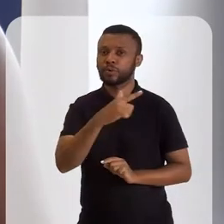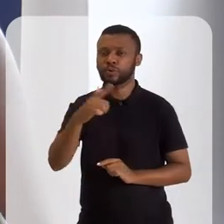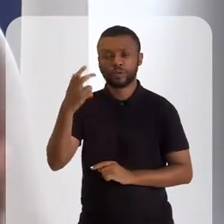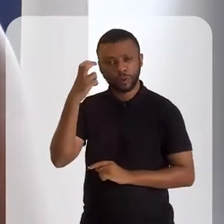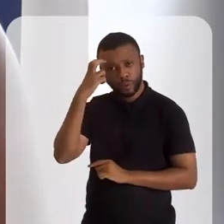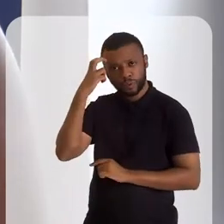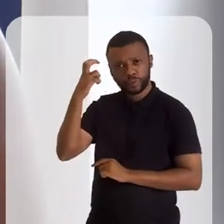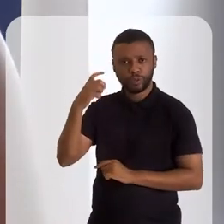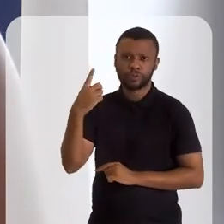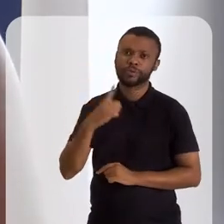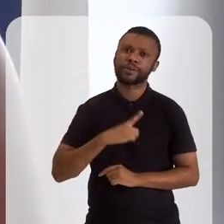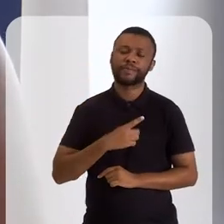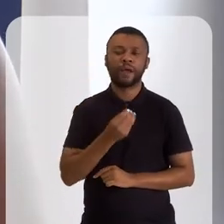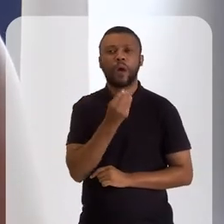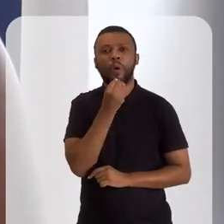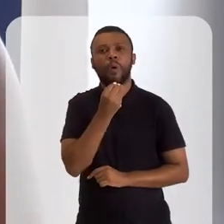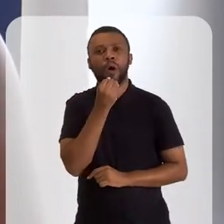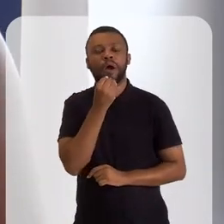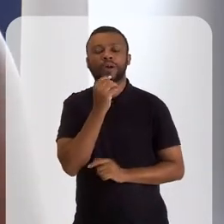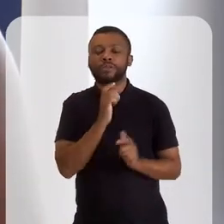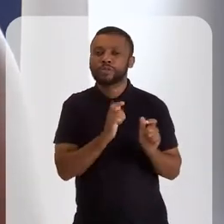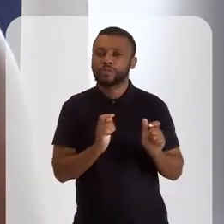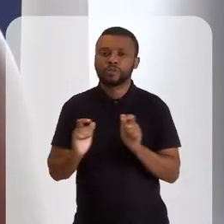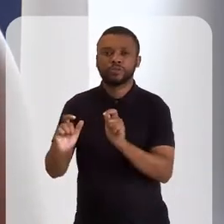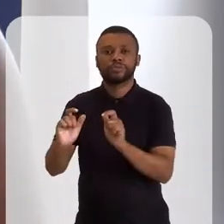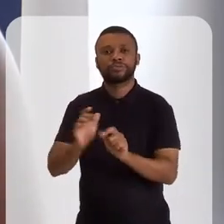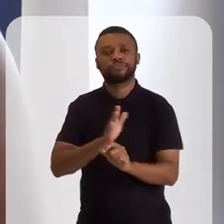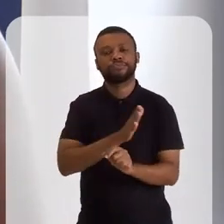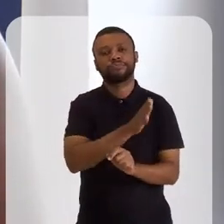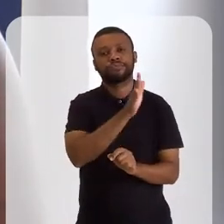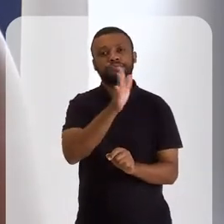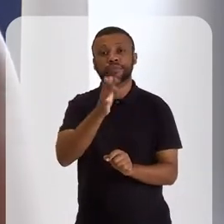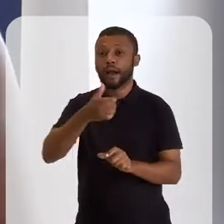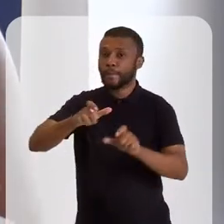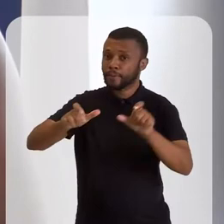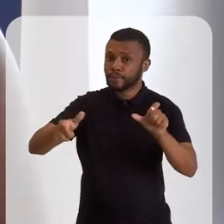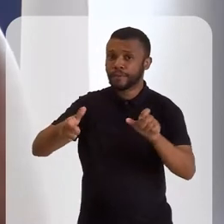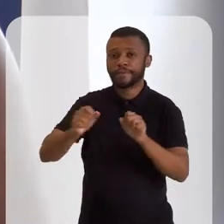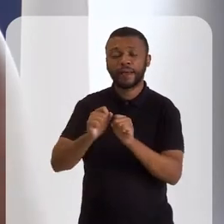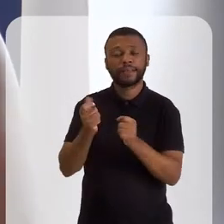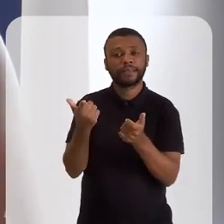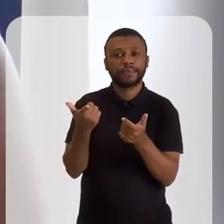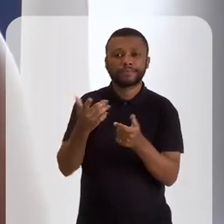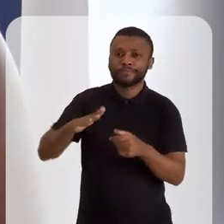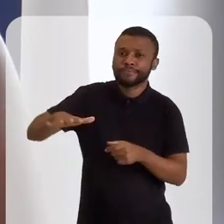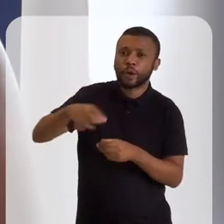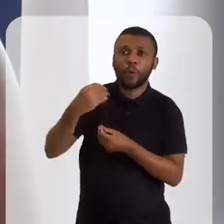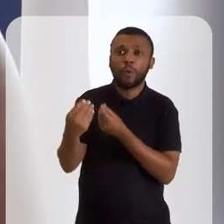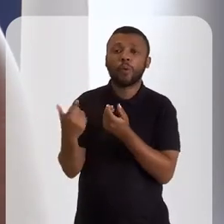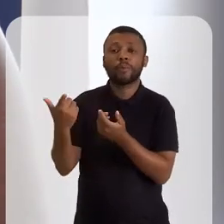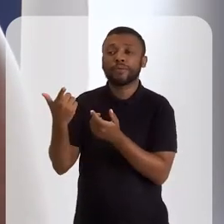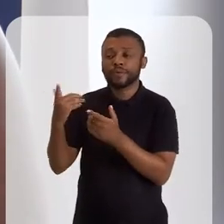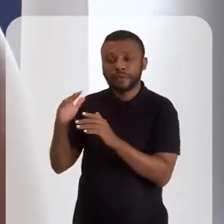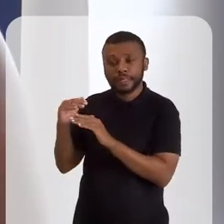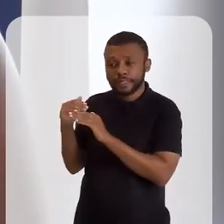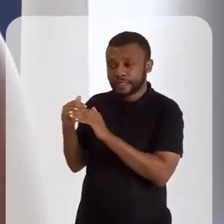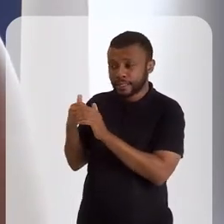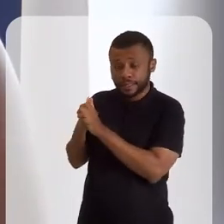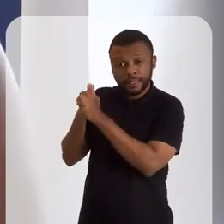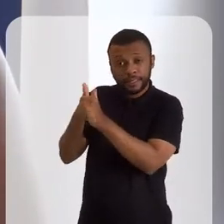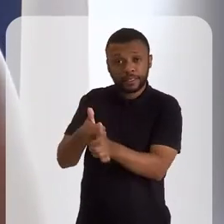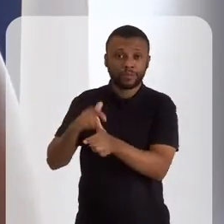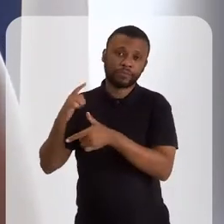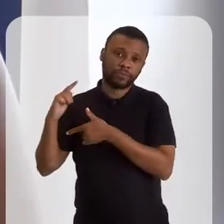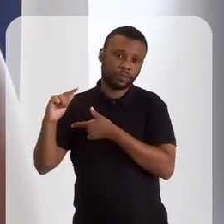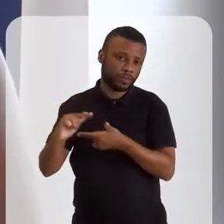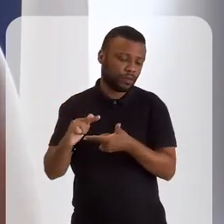eu já tive a oportunidade de ir em outros lugares, as pessoas fazem realmente da forma como elas foram ensinadas por suas famílias, suas tradições. Então, pode